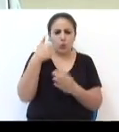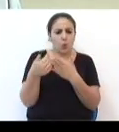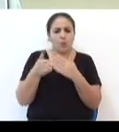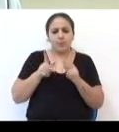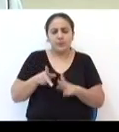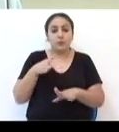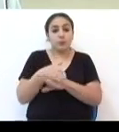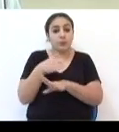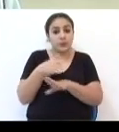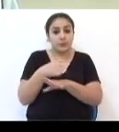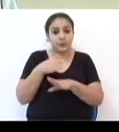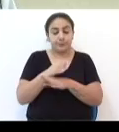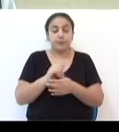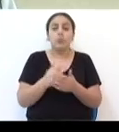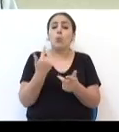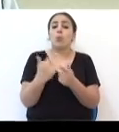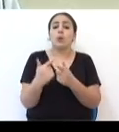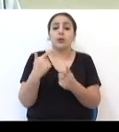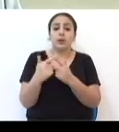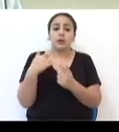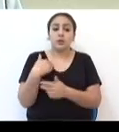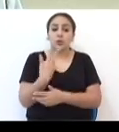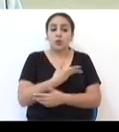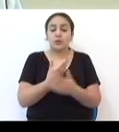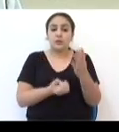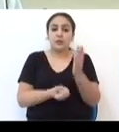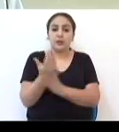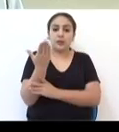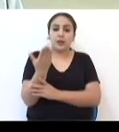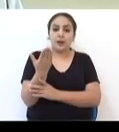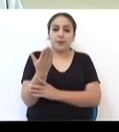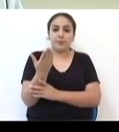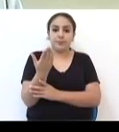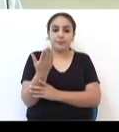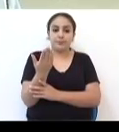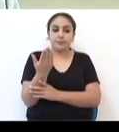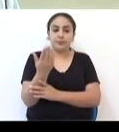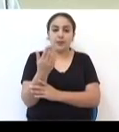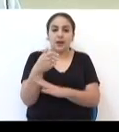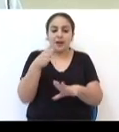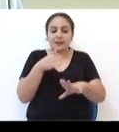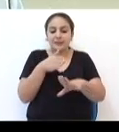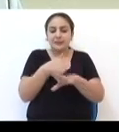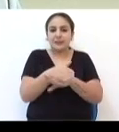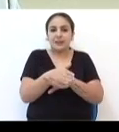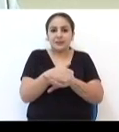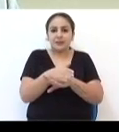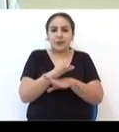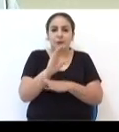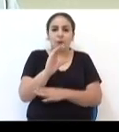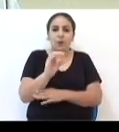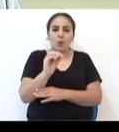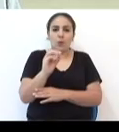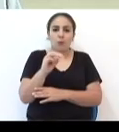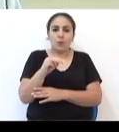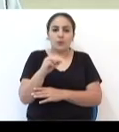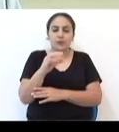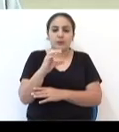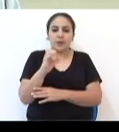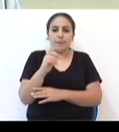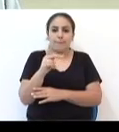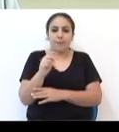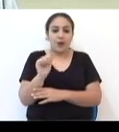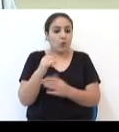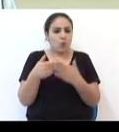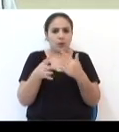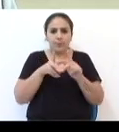pode participar. Aí, então, o porquê de nós termos criado um viés de acesso que é pelo Concepro. Então, qualquer